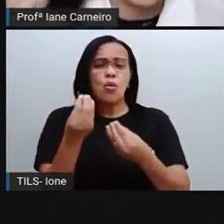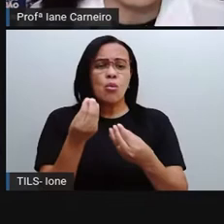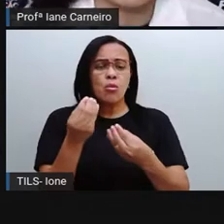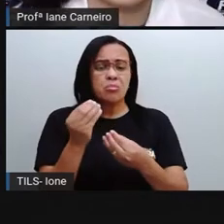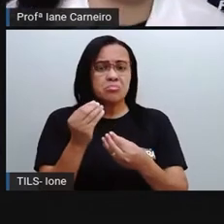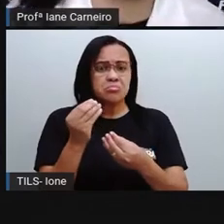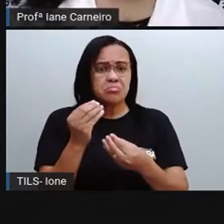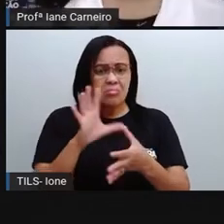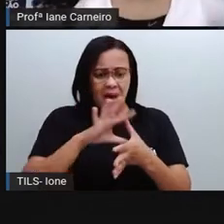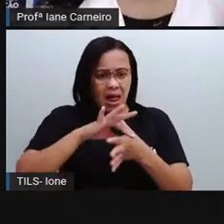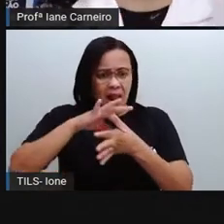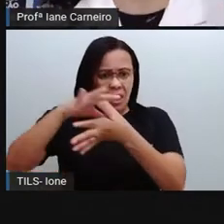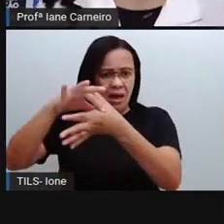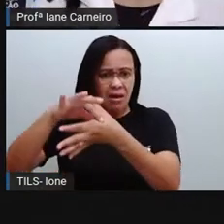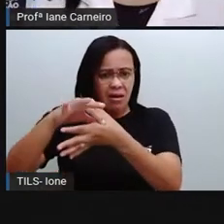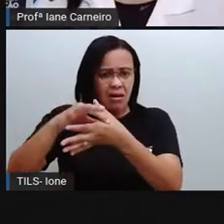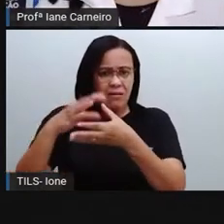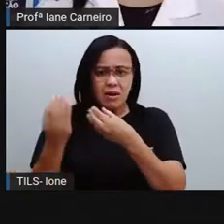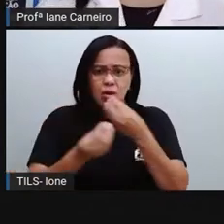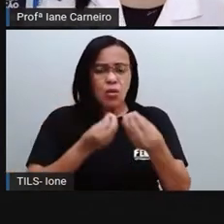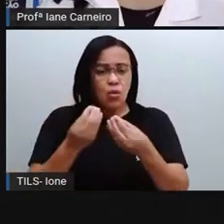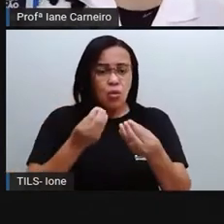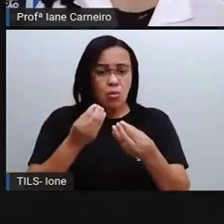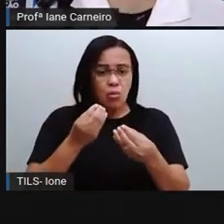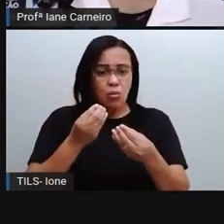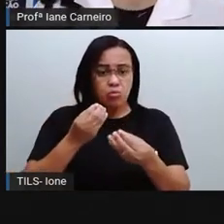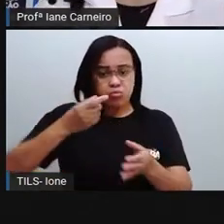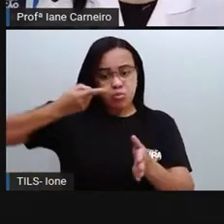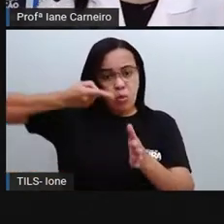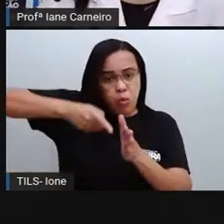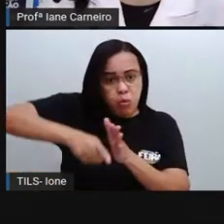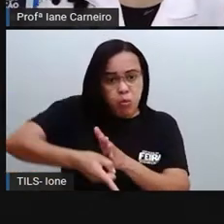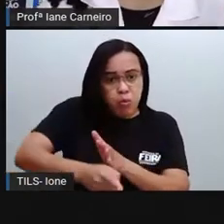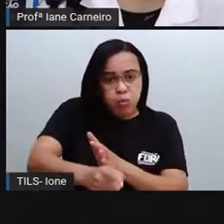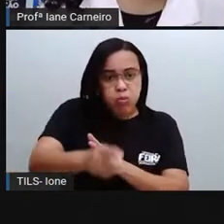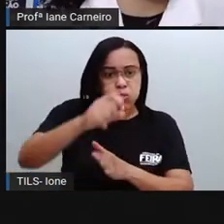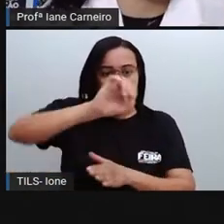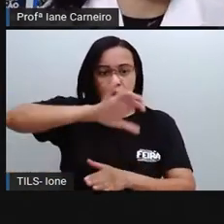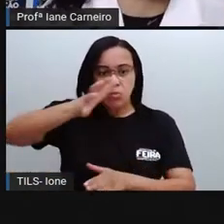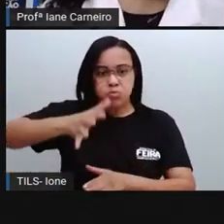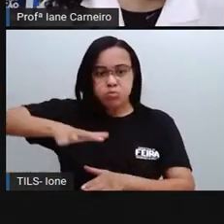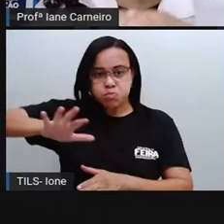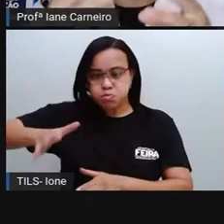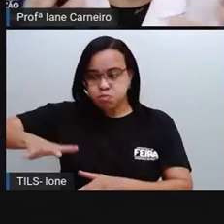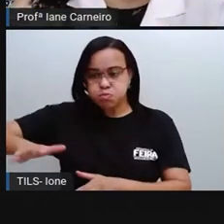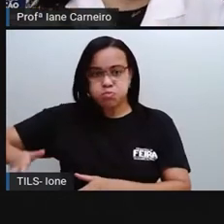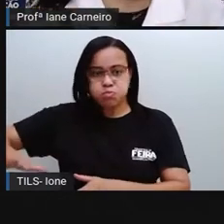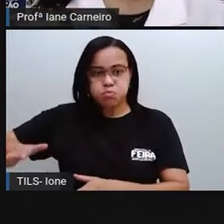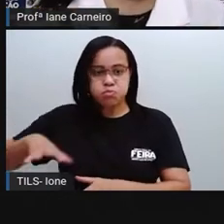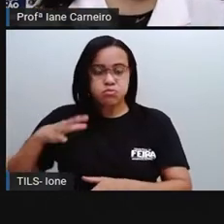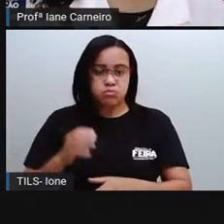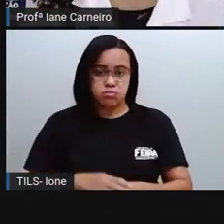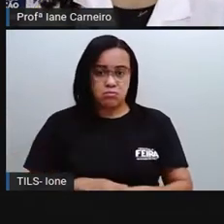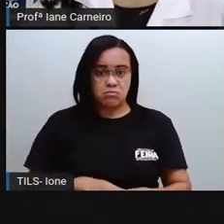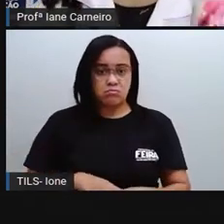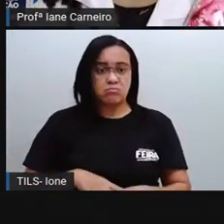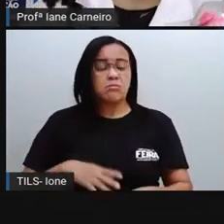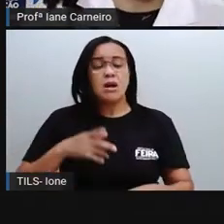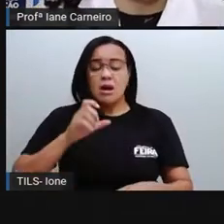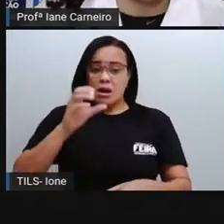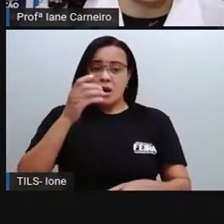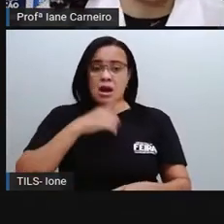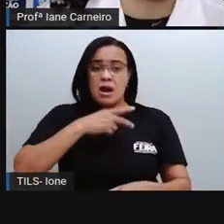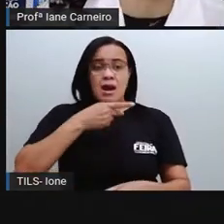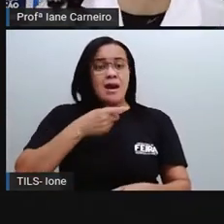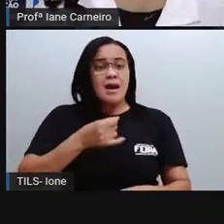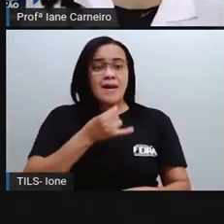a viagem dessa garrafa plástica. A gente vai ver o caminho que ela levou desde aquela hora que a pessoa bebeu aquela